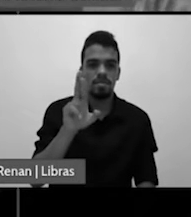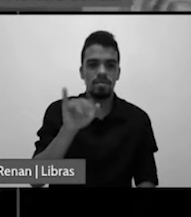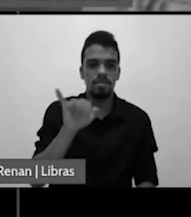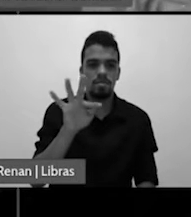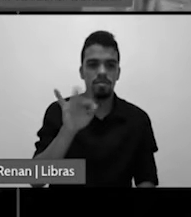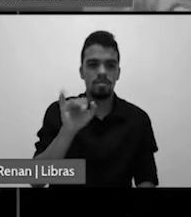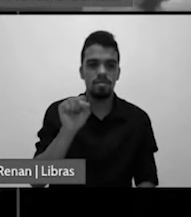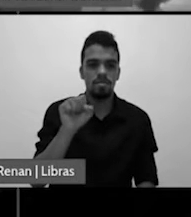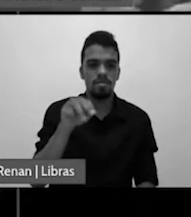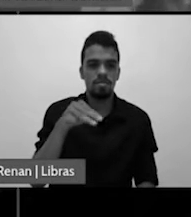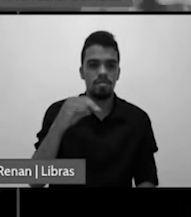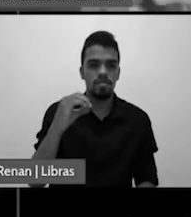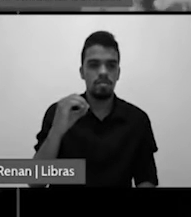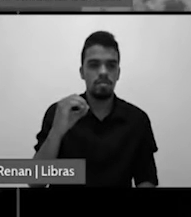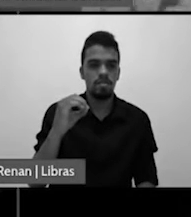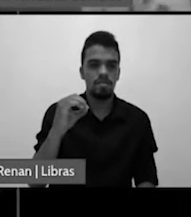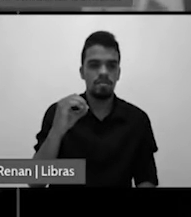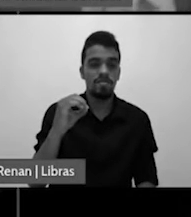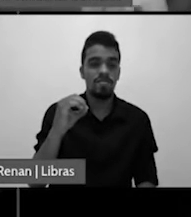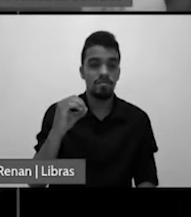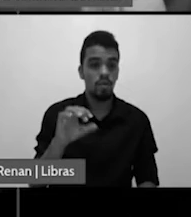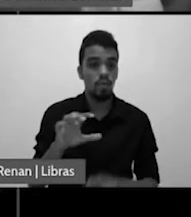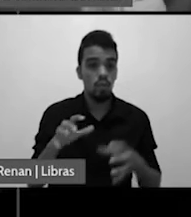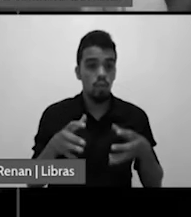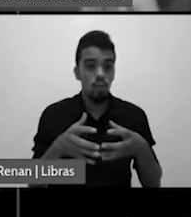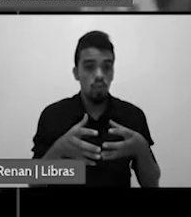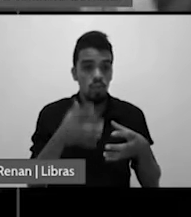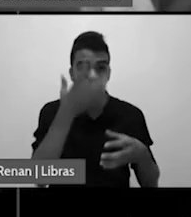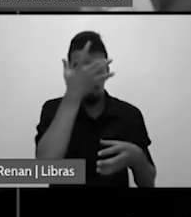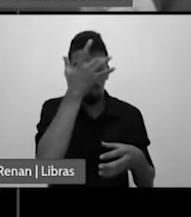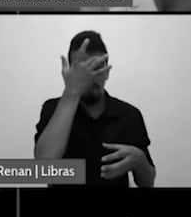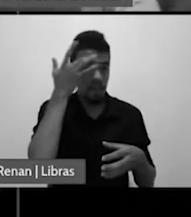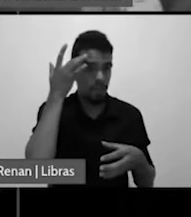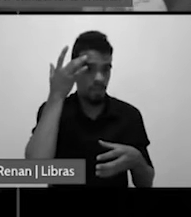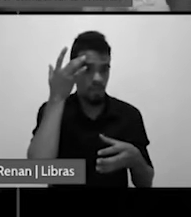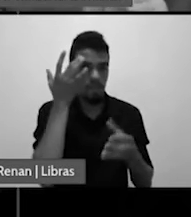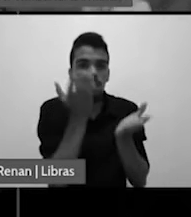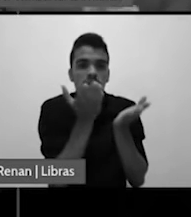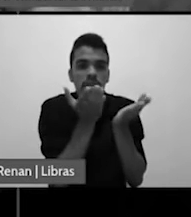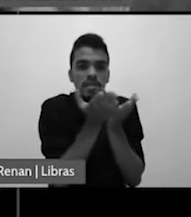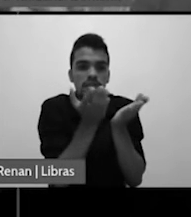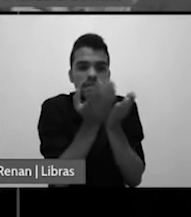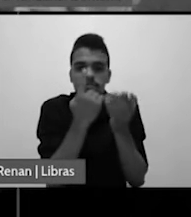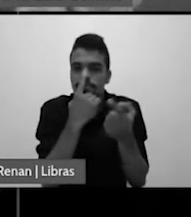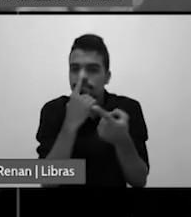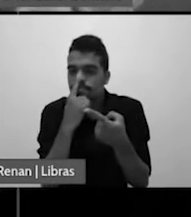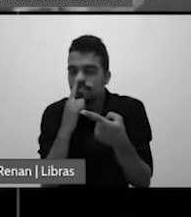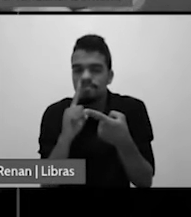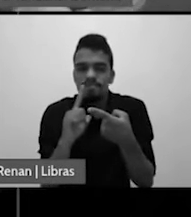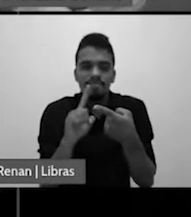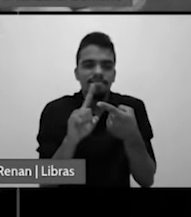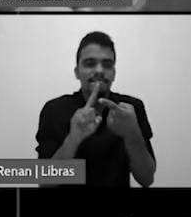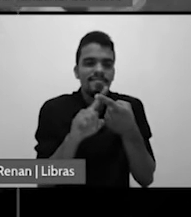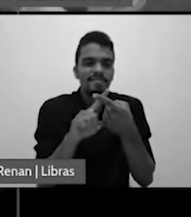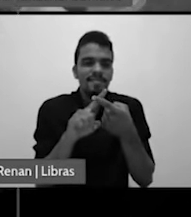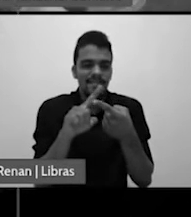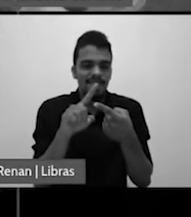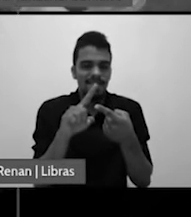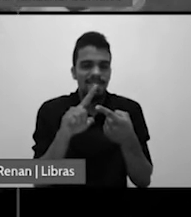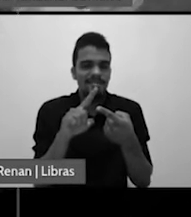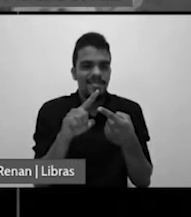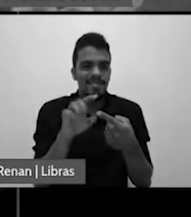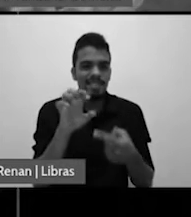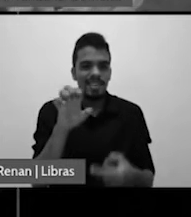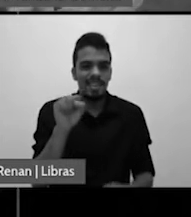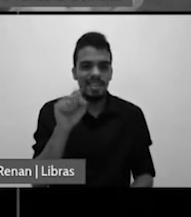histórico importante os protestantes se aproximando do espiritualismo e depois ela diz estender seão